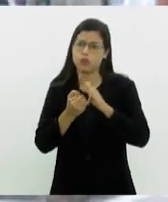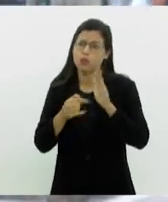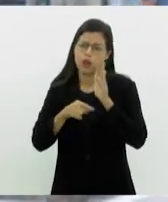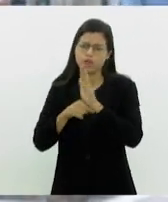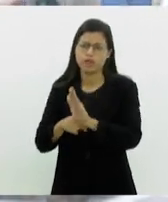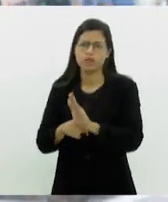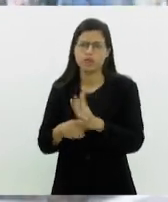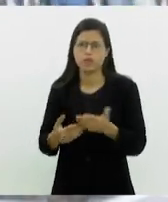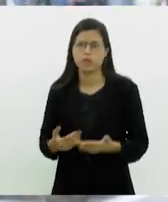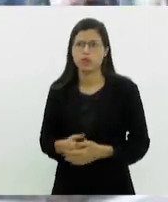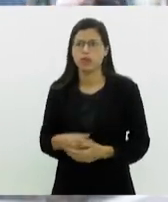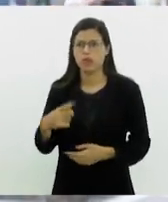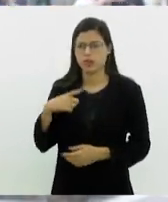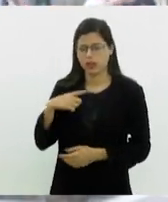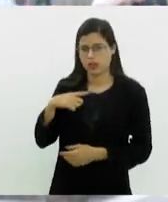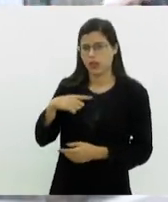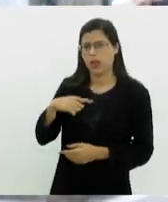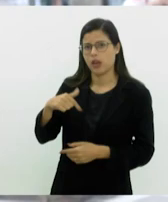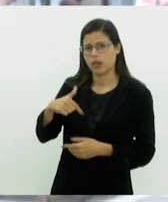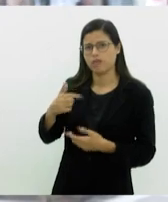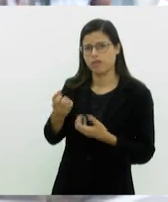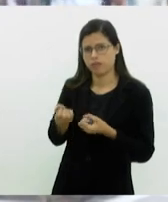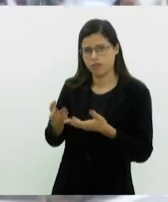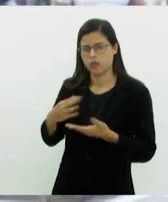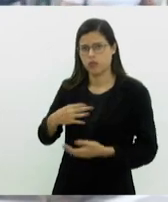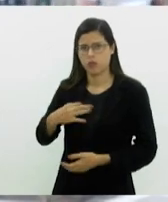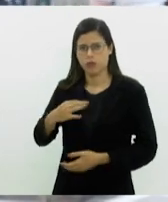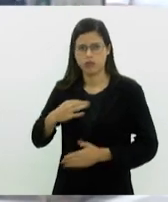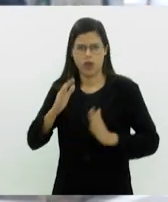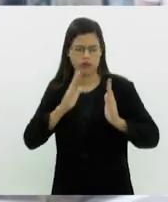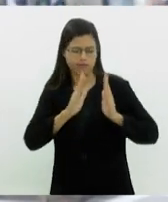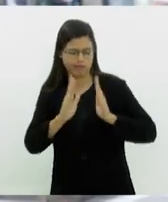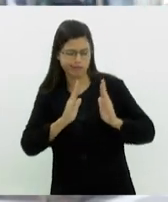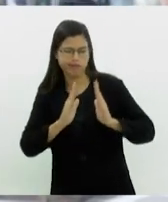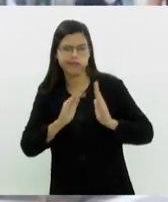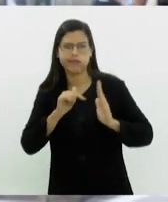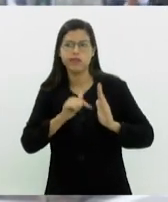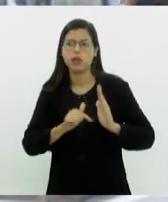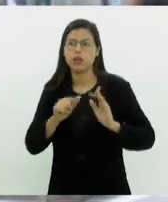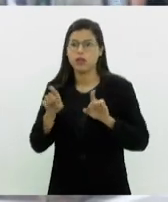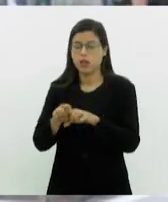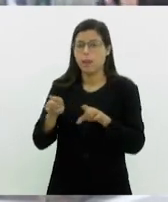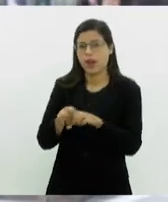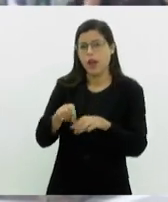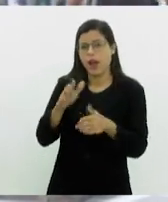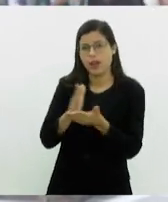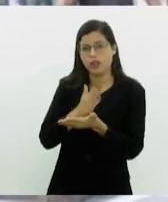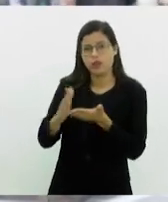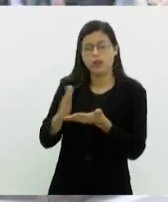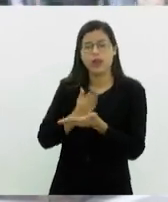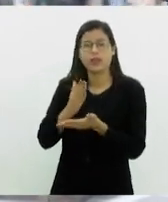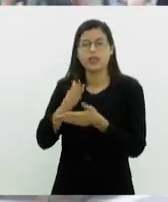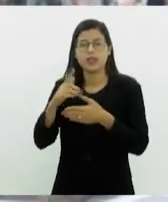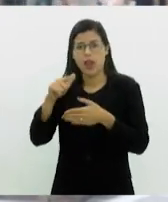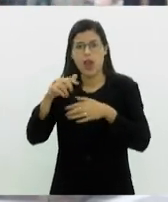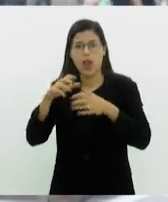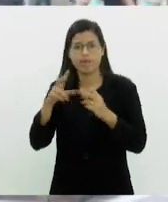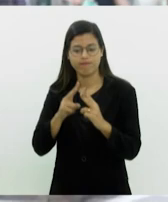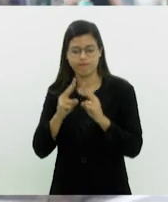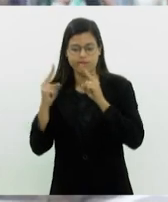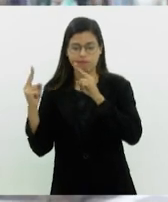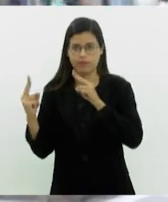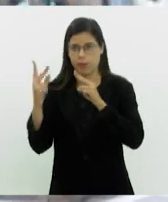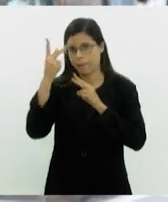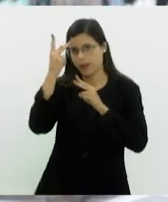a gente ter esse serviço de voluntariado, que é de curto a médio prazo, né? Entendendo também que é remoto, a pessoa pode ajudar da casa dela,